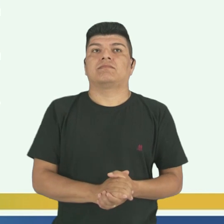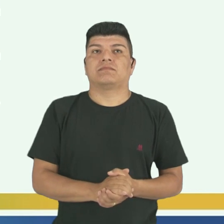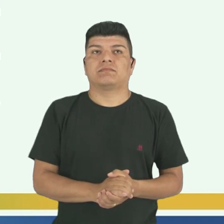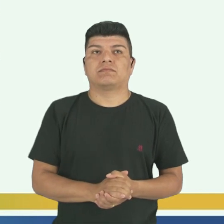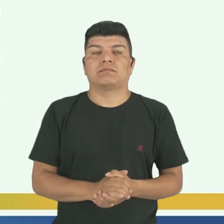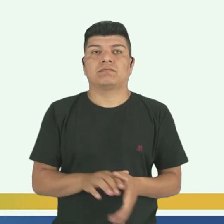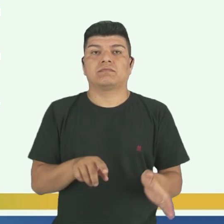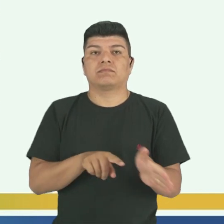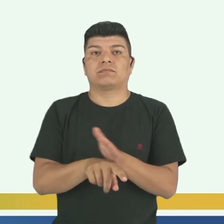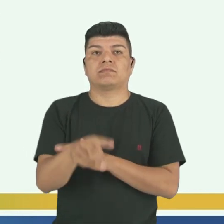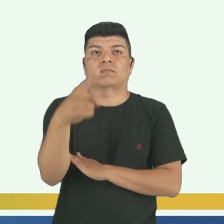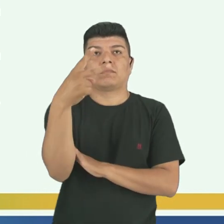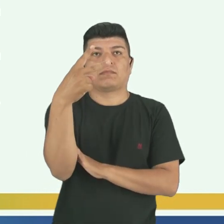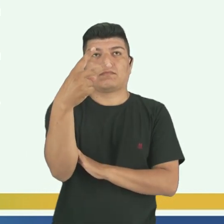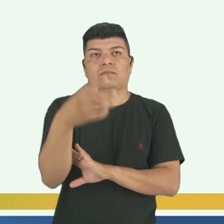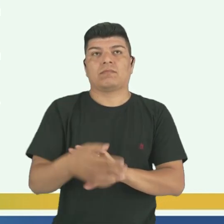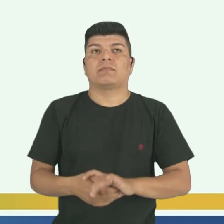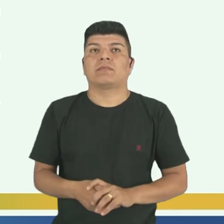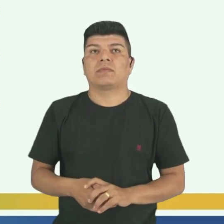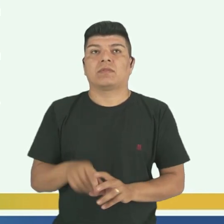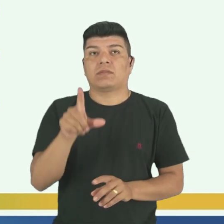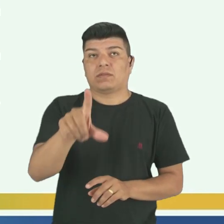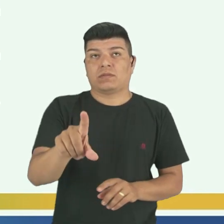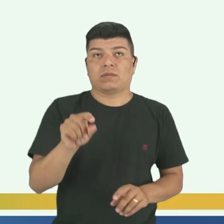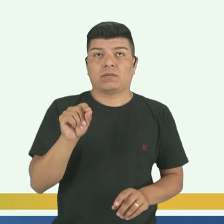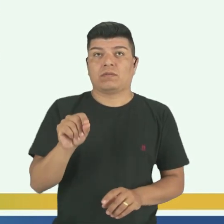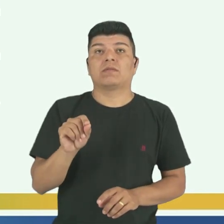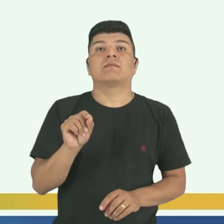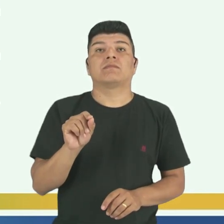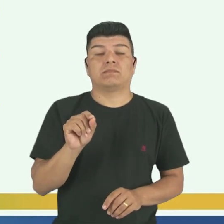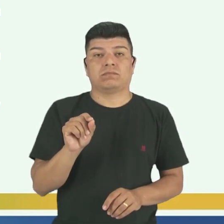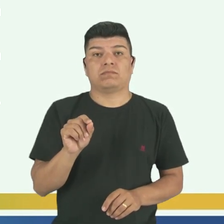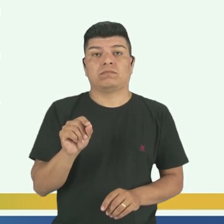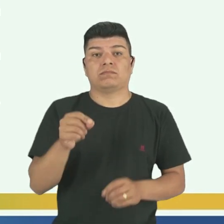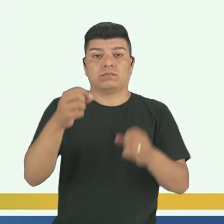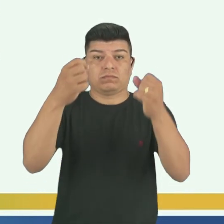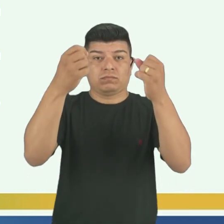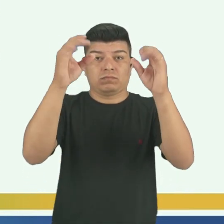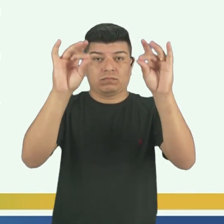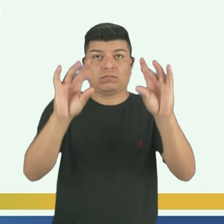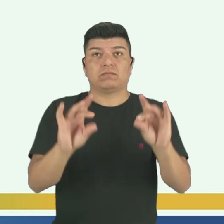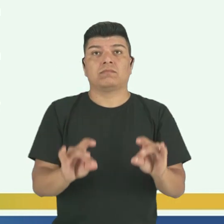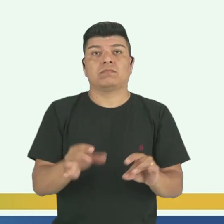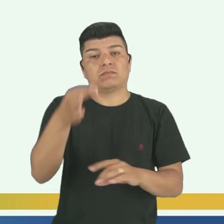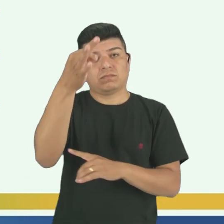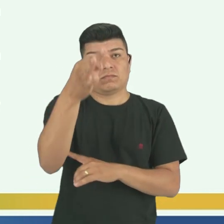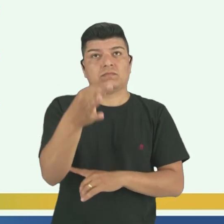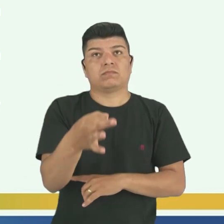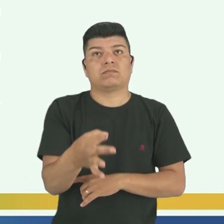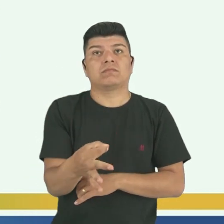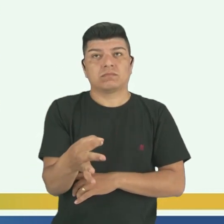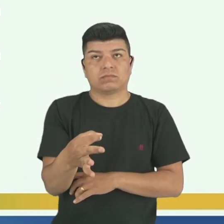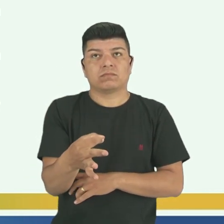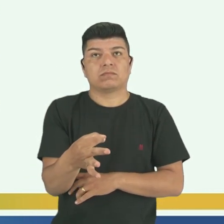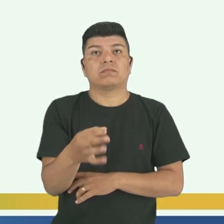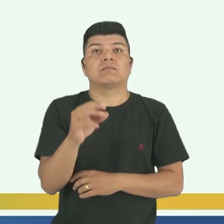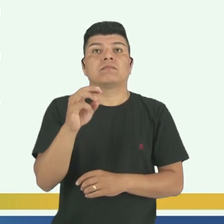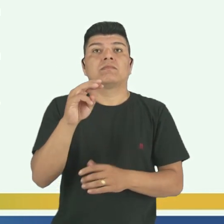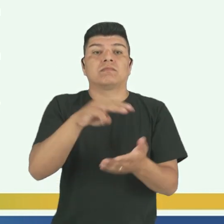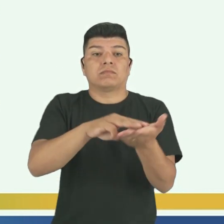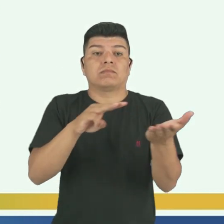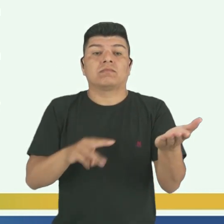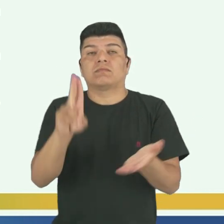Vamos lá. Segunda questão. Marque a alternativa que descreve corretamente a metodologia